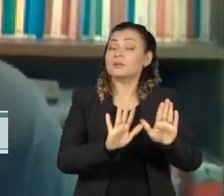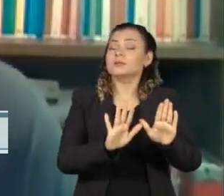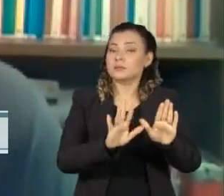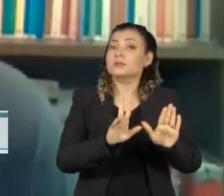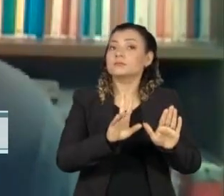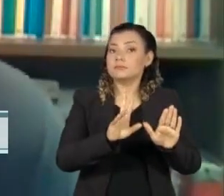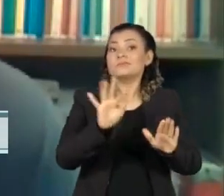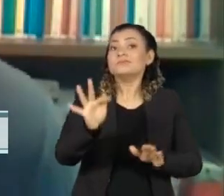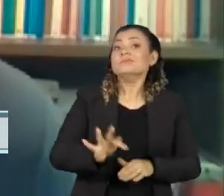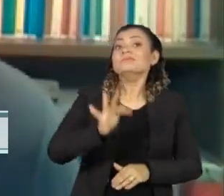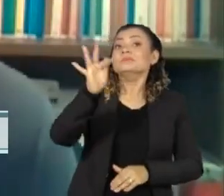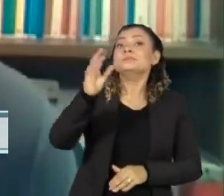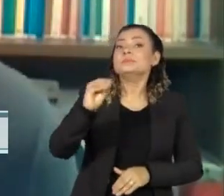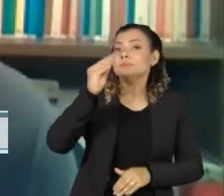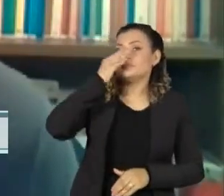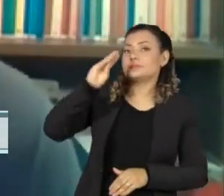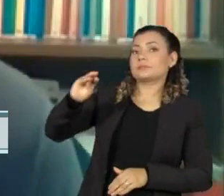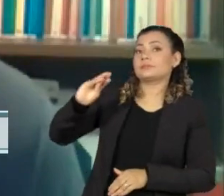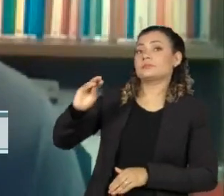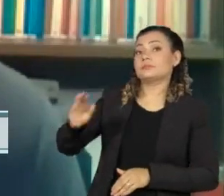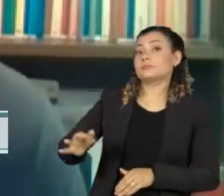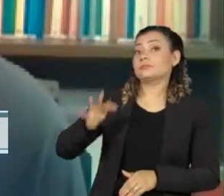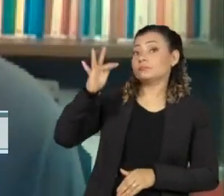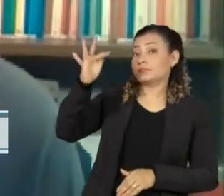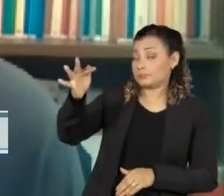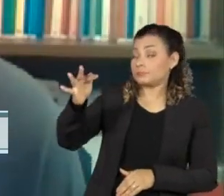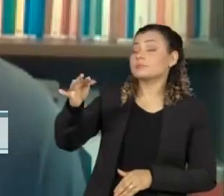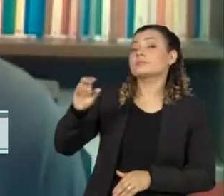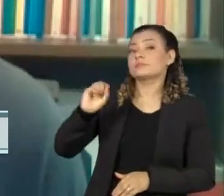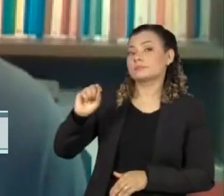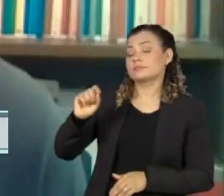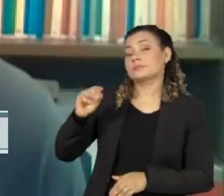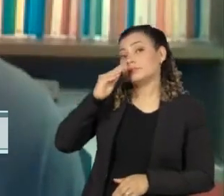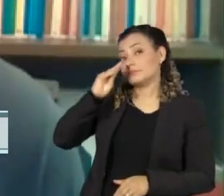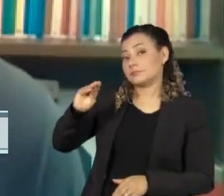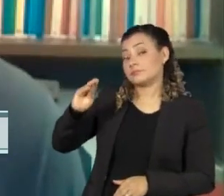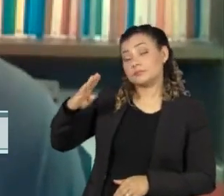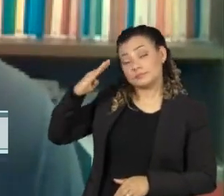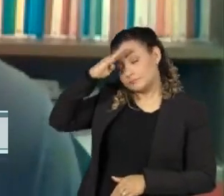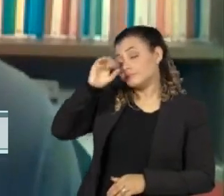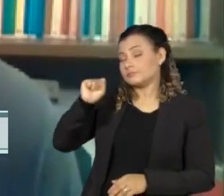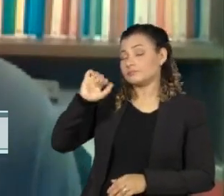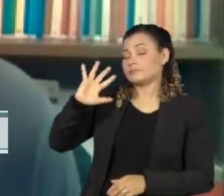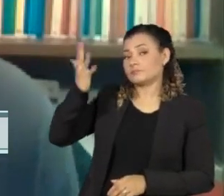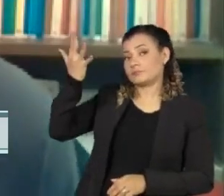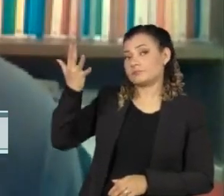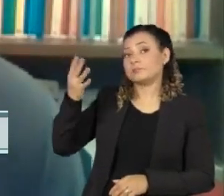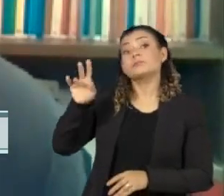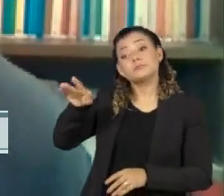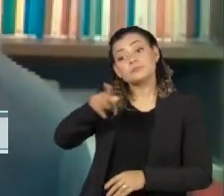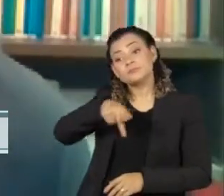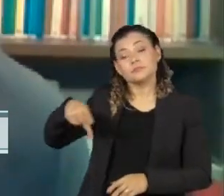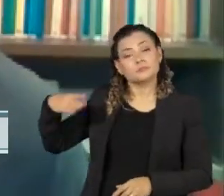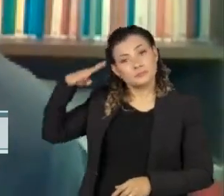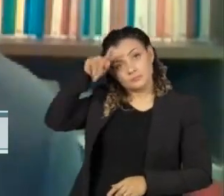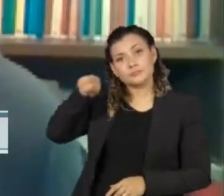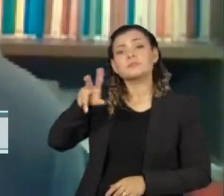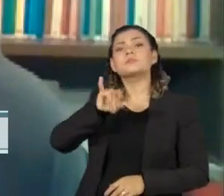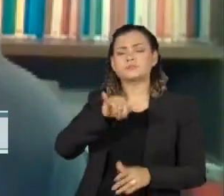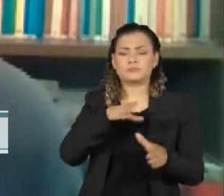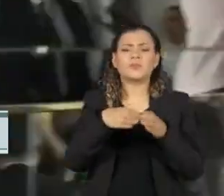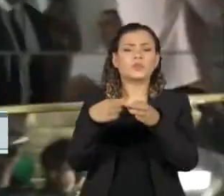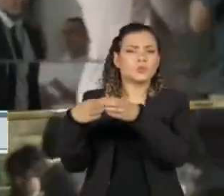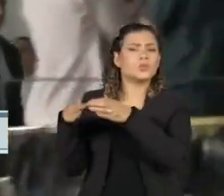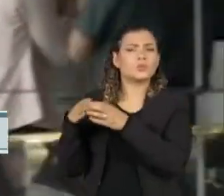instabilidade e rejeição ao Bolsonaro nos próximos anos. De forma que o Bolsonaro ainda terá muitos aliados nessas suas